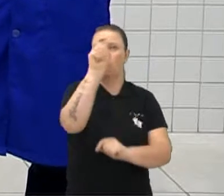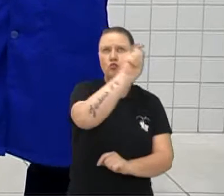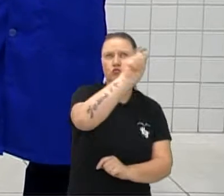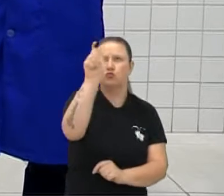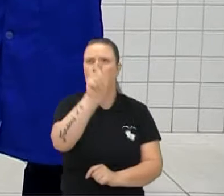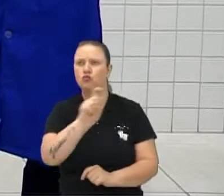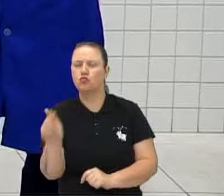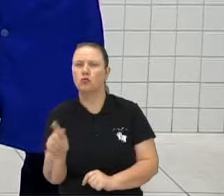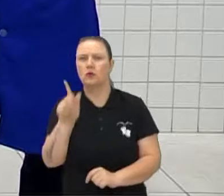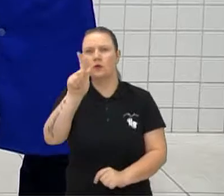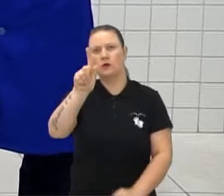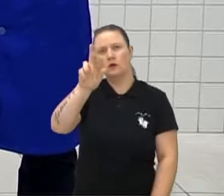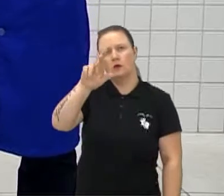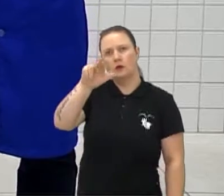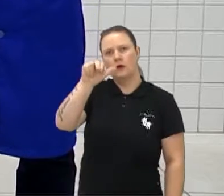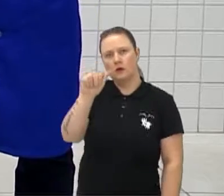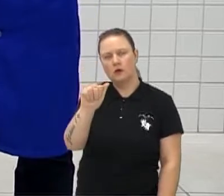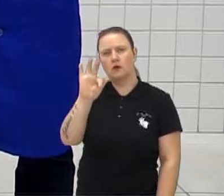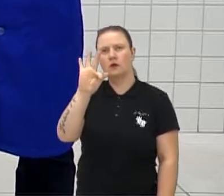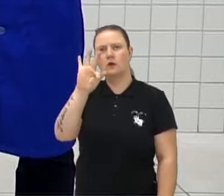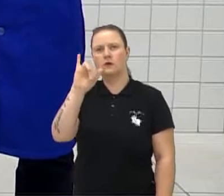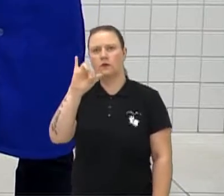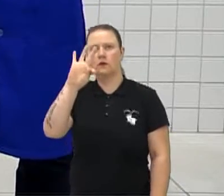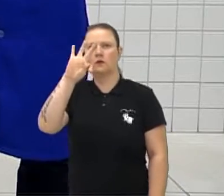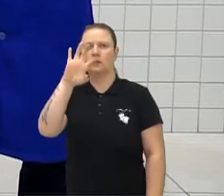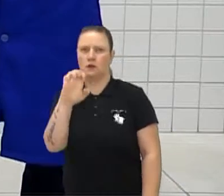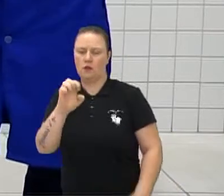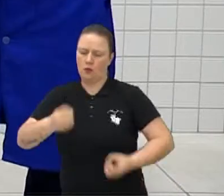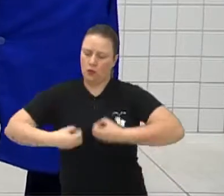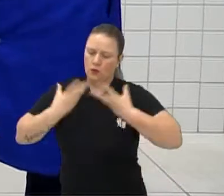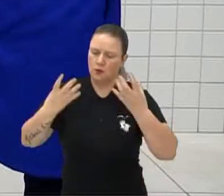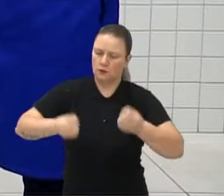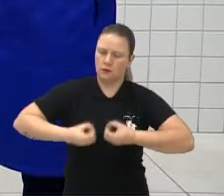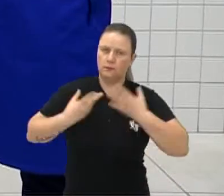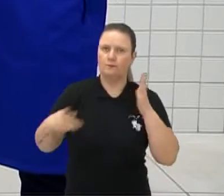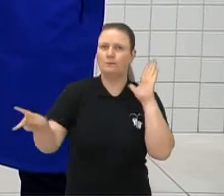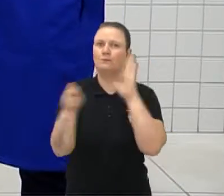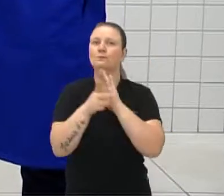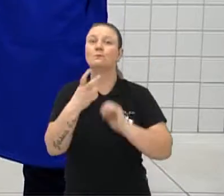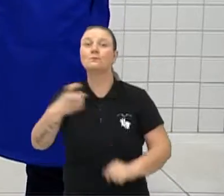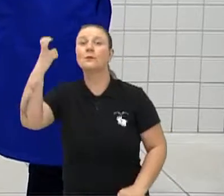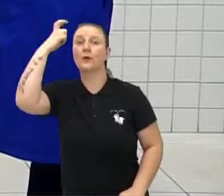O grafite, que é uma expressão artística cultural. Ok, moçada?